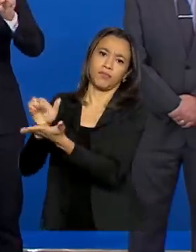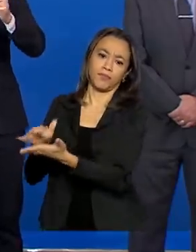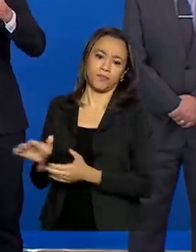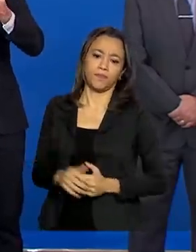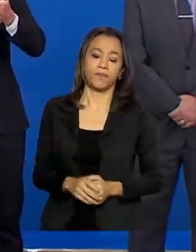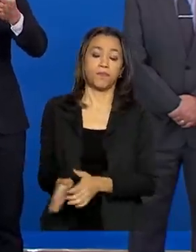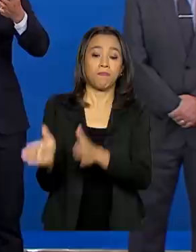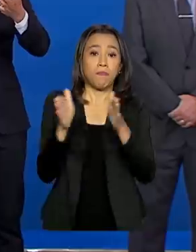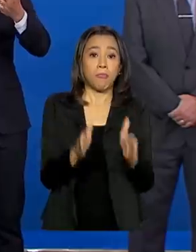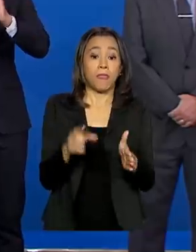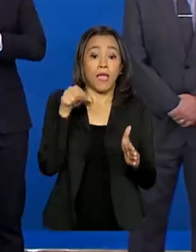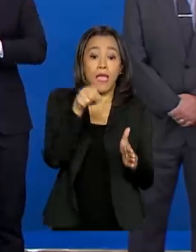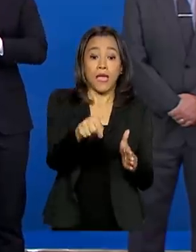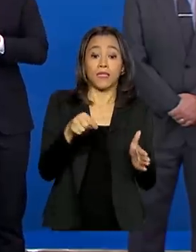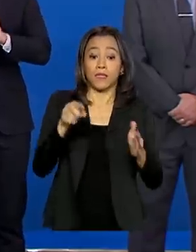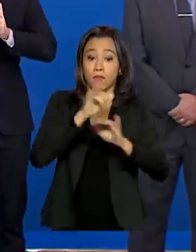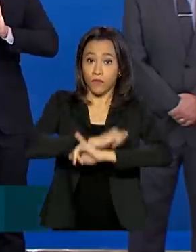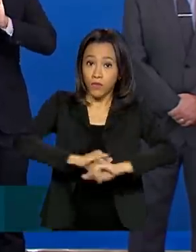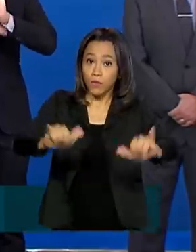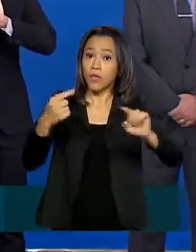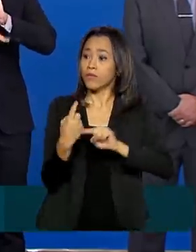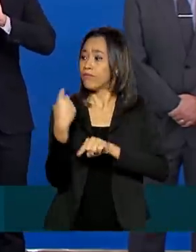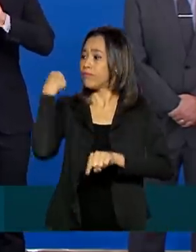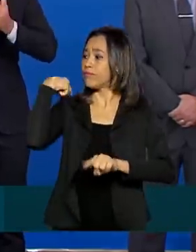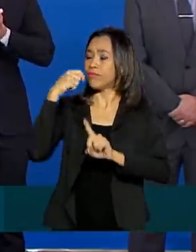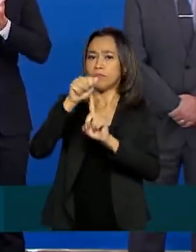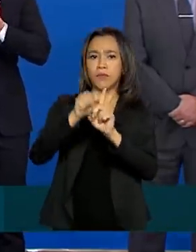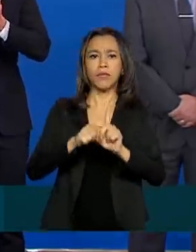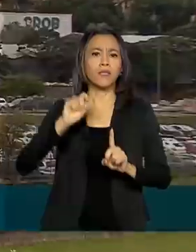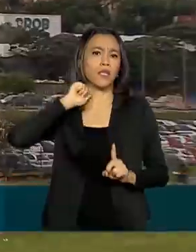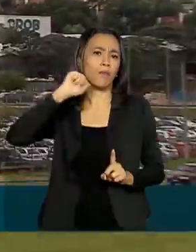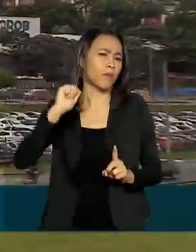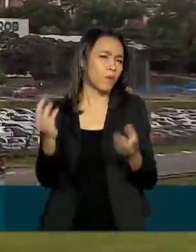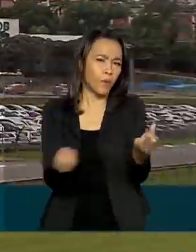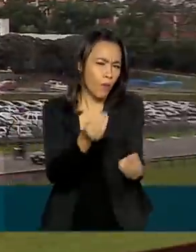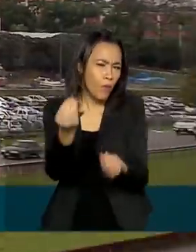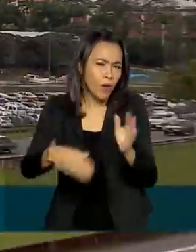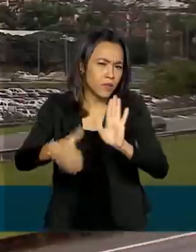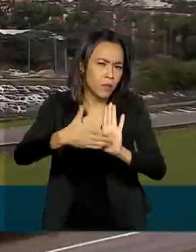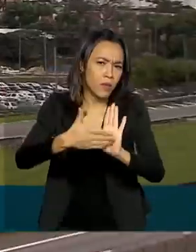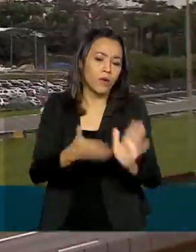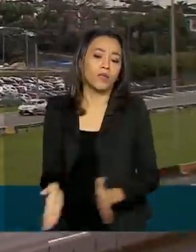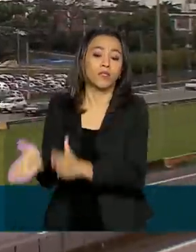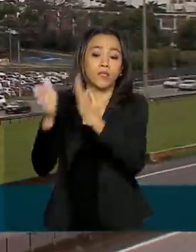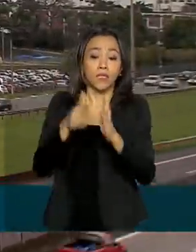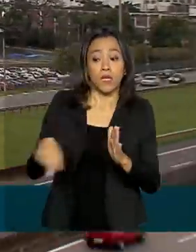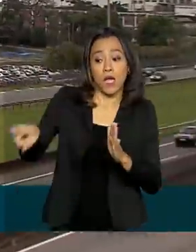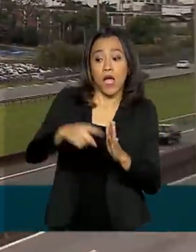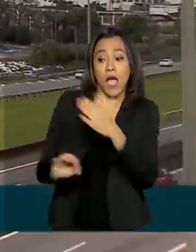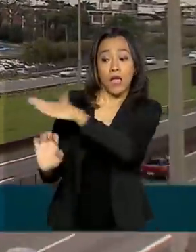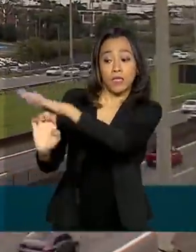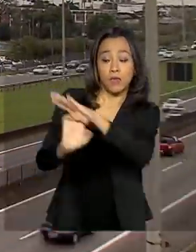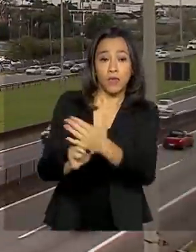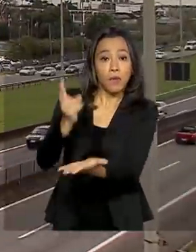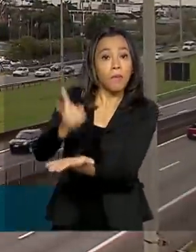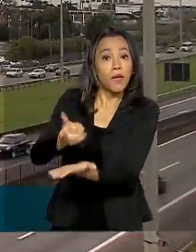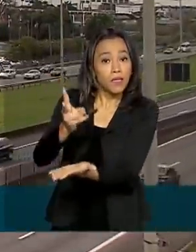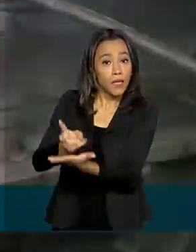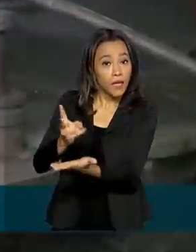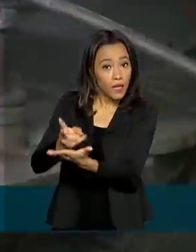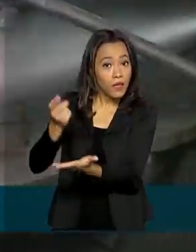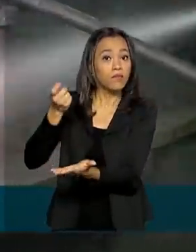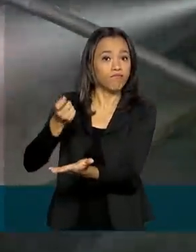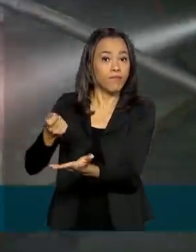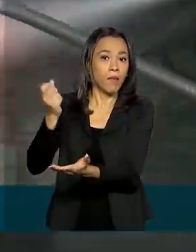medida foi anunciada no início do mês de abril. Ela funciona assim. As empresas mantêm os funcionários na folha de